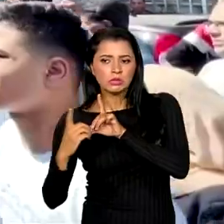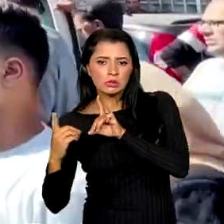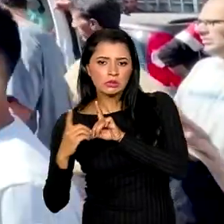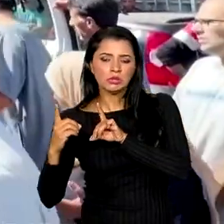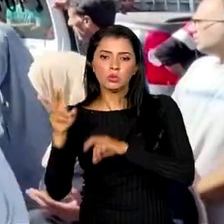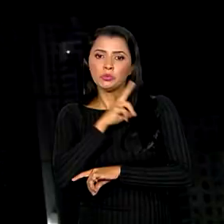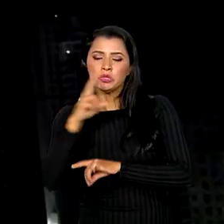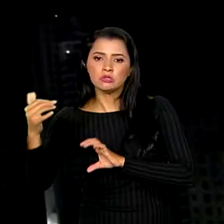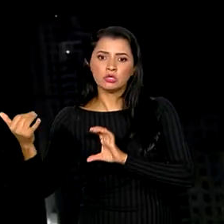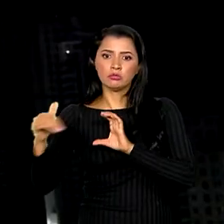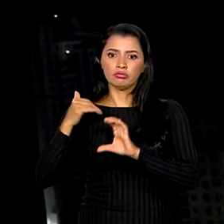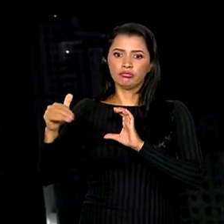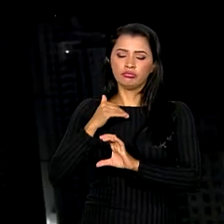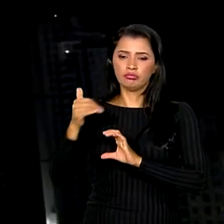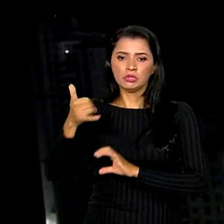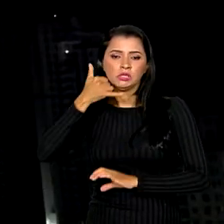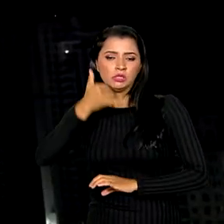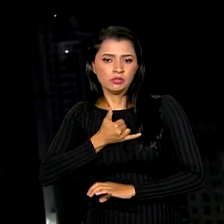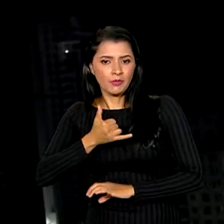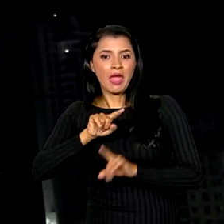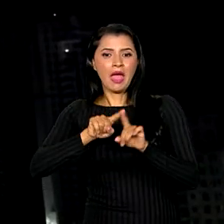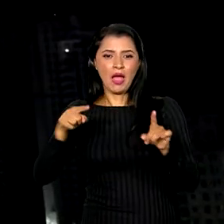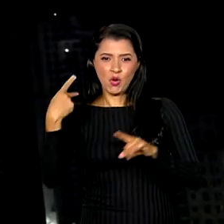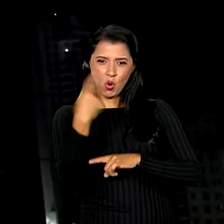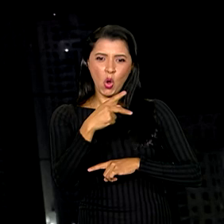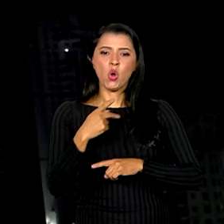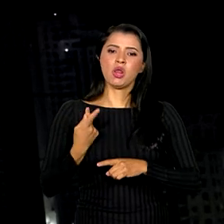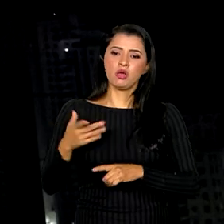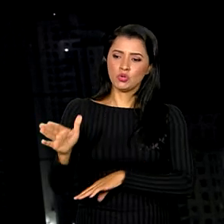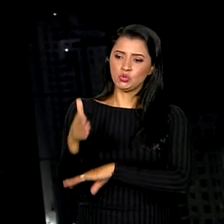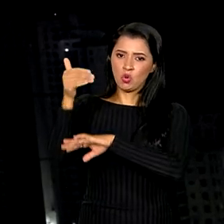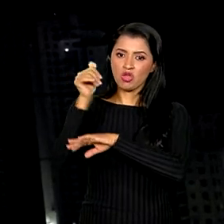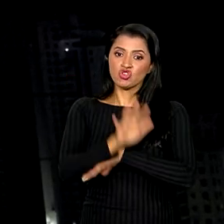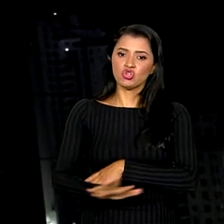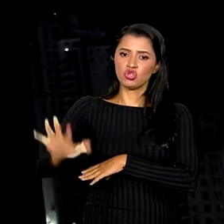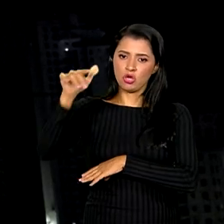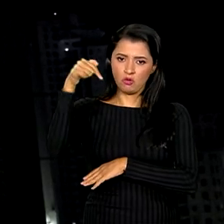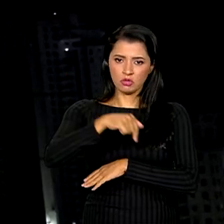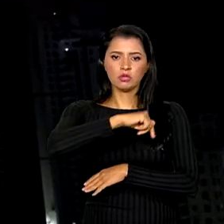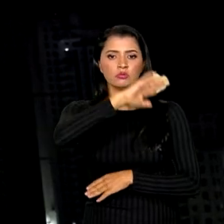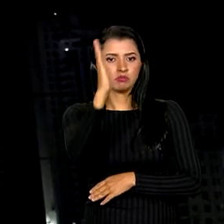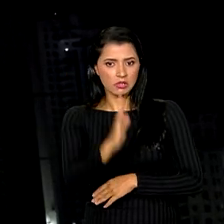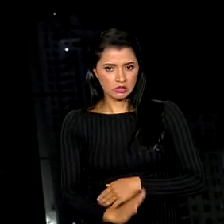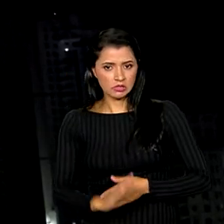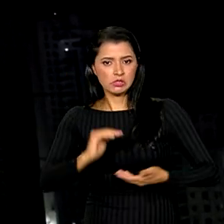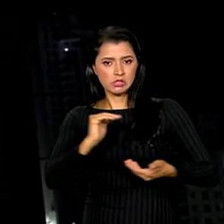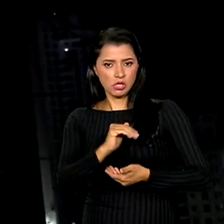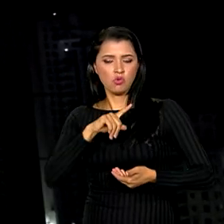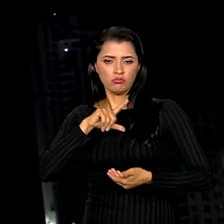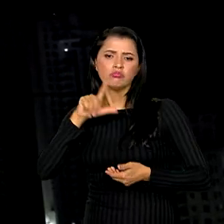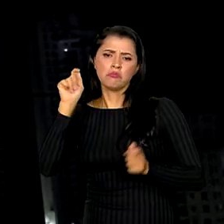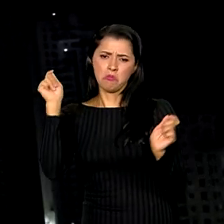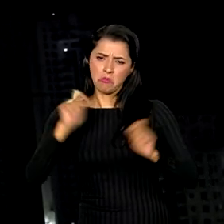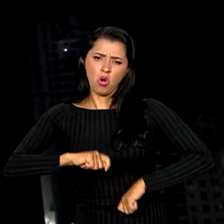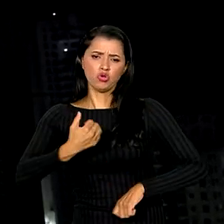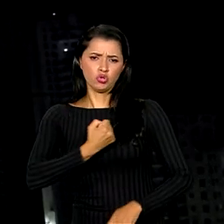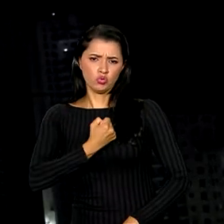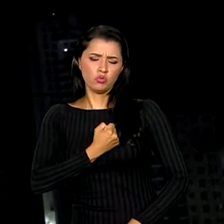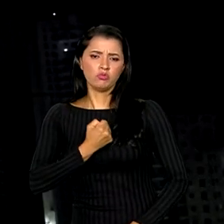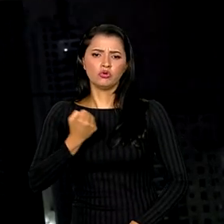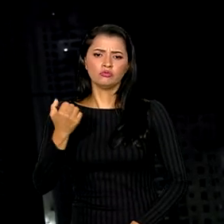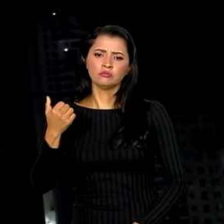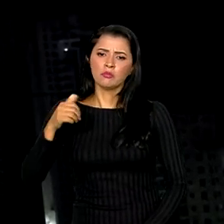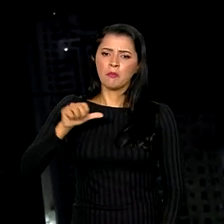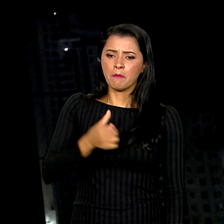situações de emergência. Já o plantão consular geral do Itamaraty, aqui no Brasil, pode ser contatado por meio do telefone